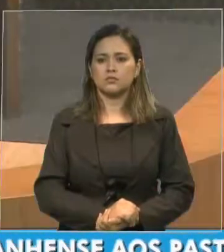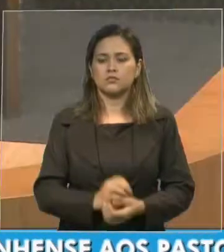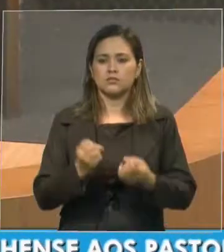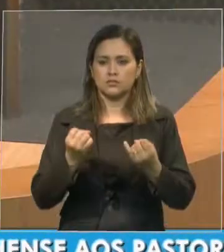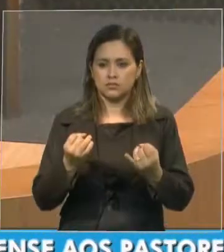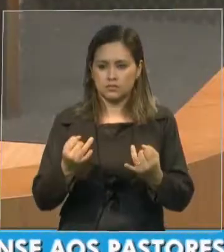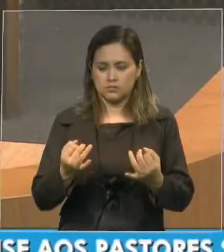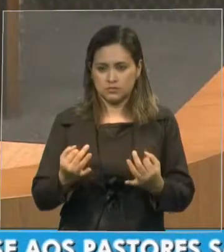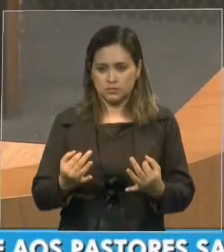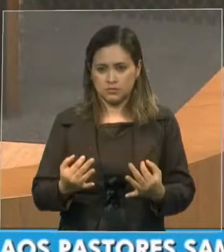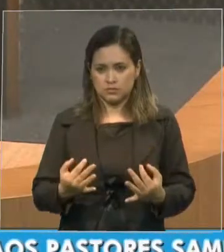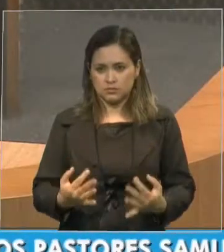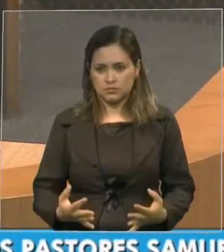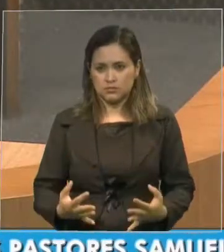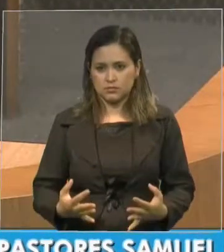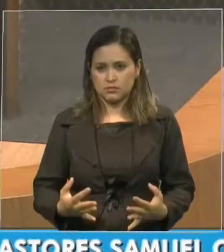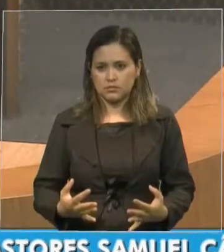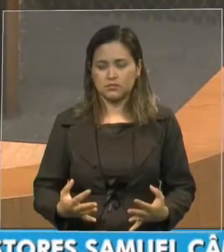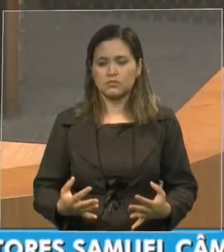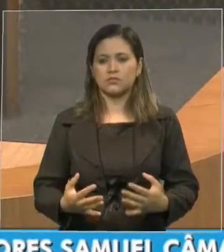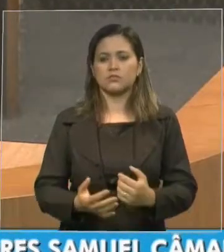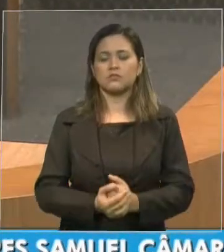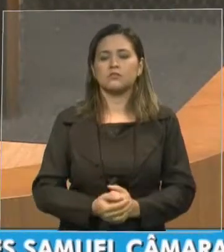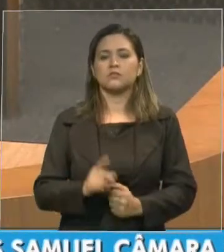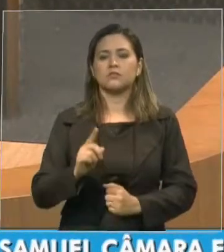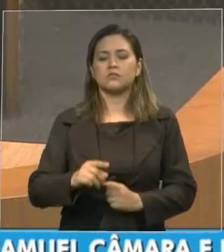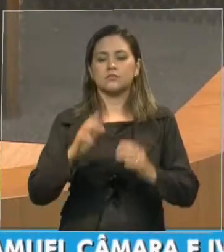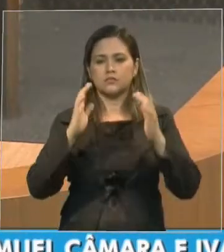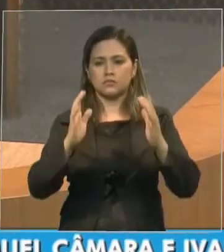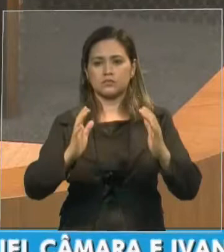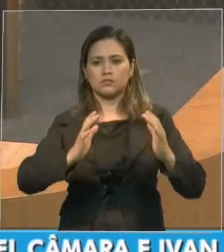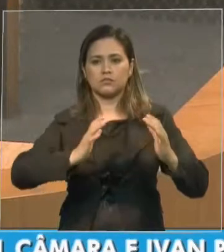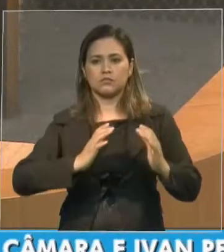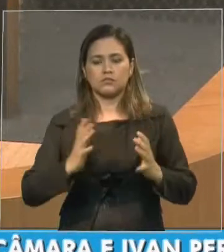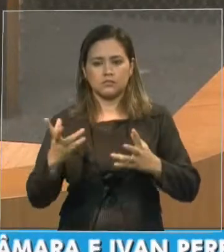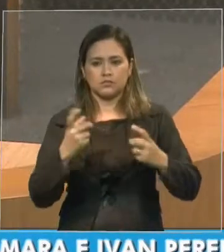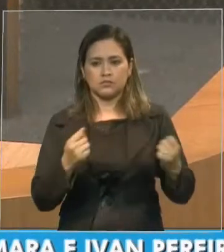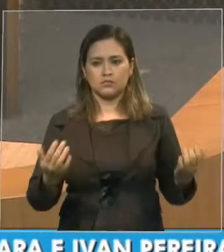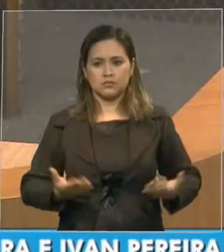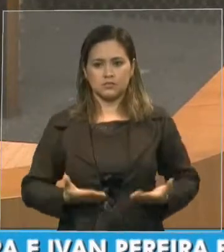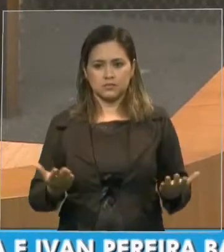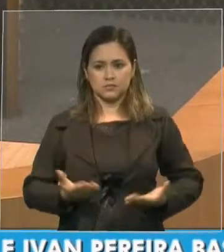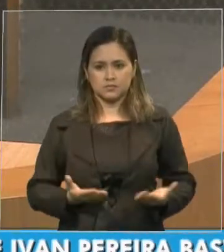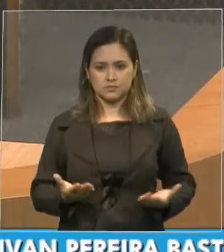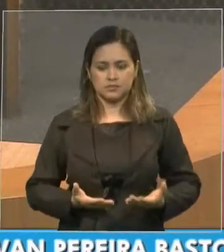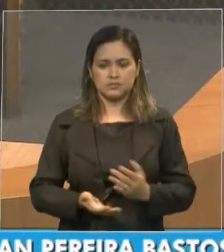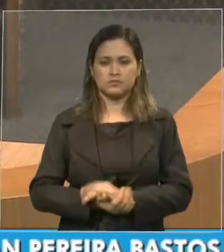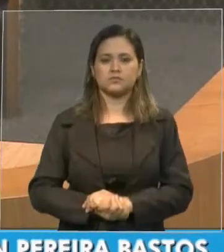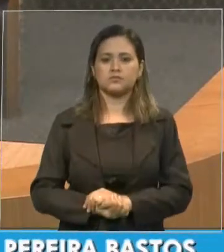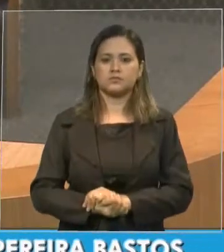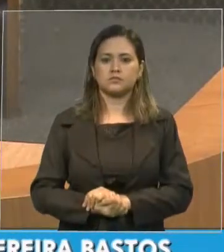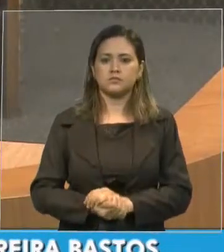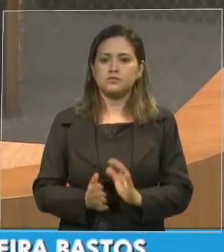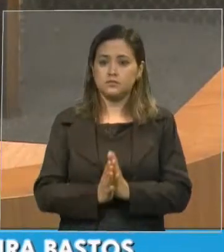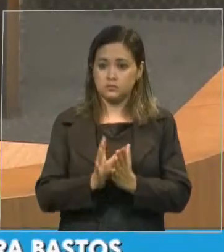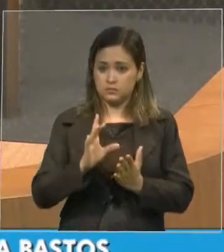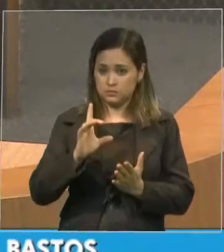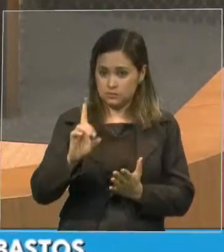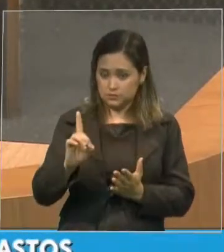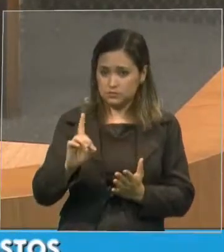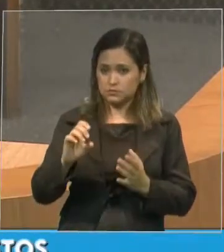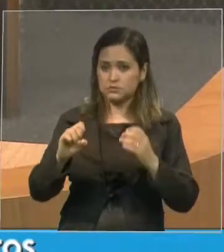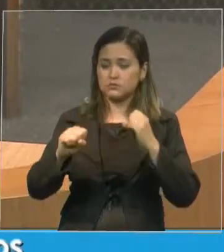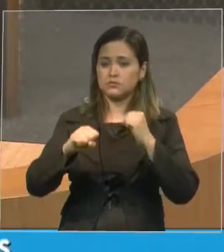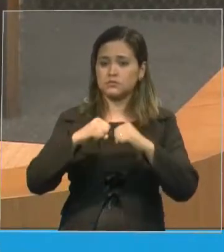honrado como este que recebemos hoje. Na Bíblia, a palavra do Senhor, salmo